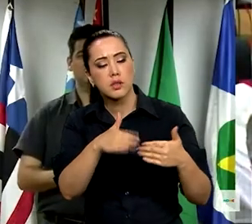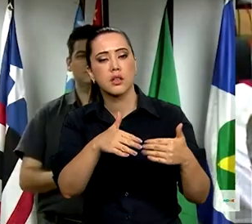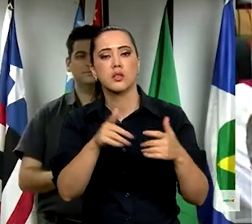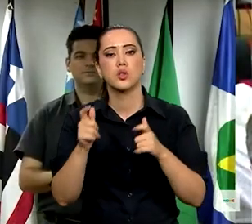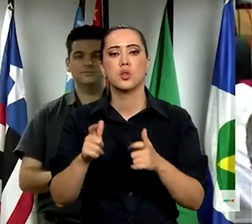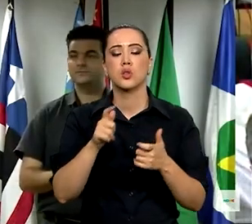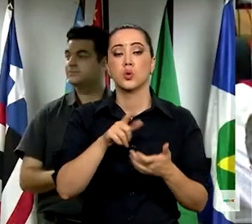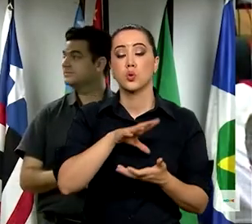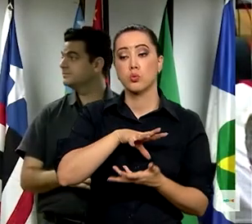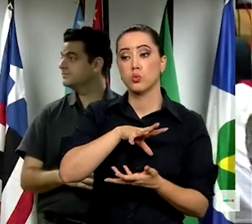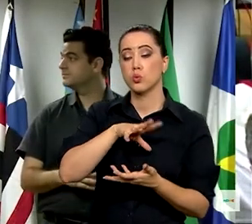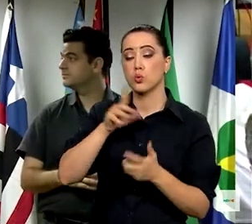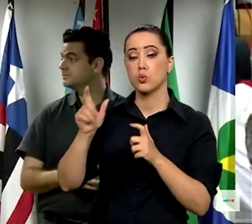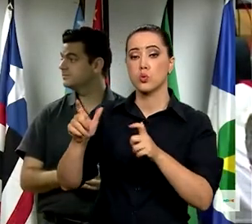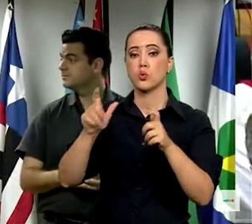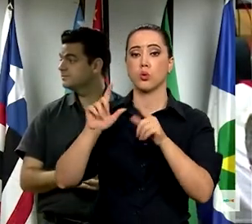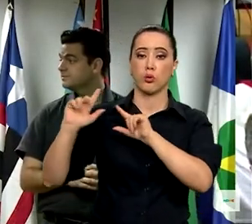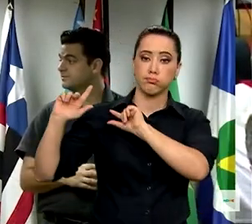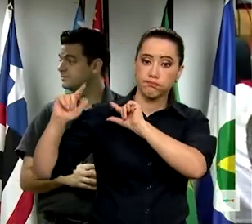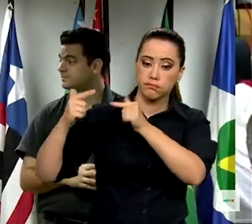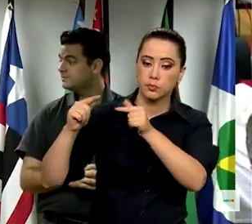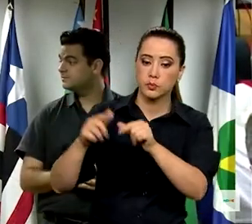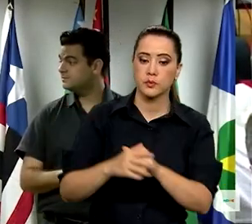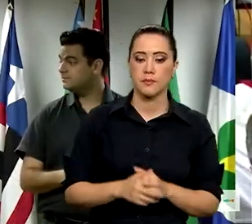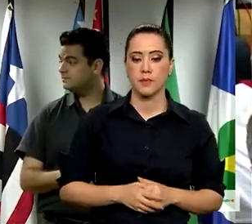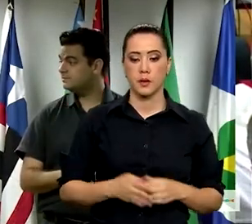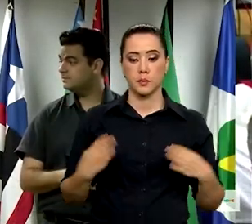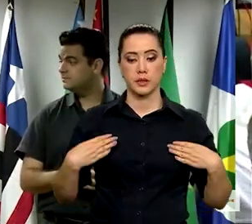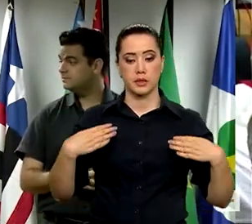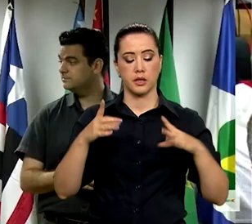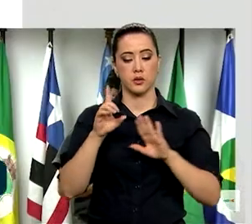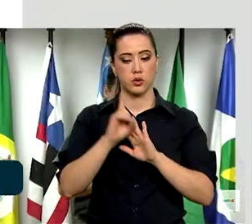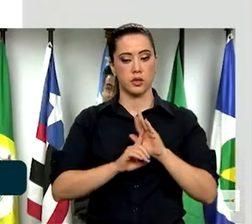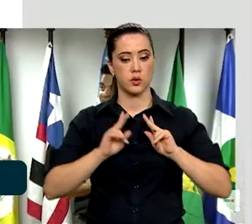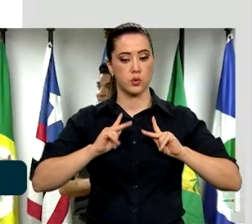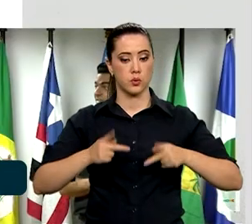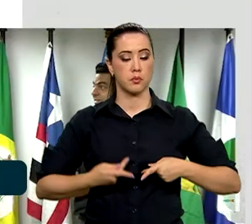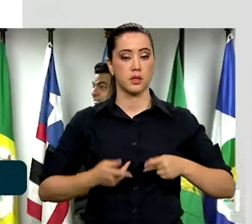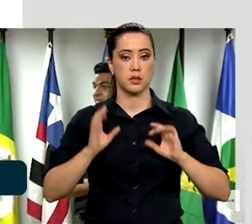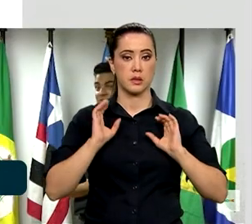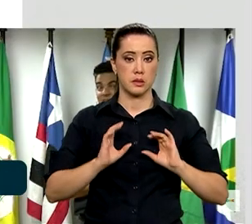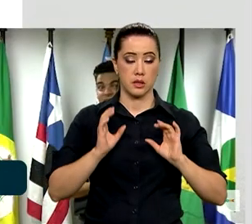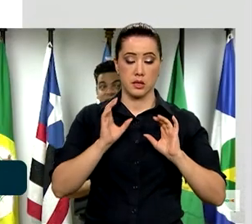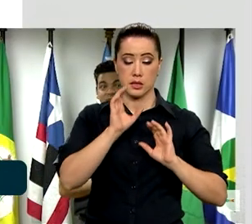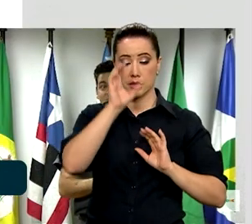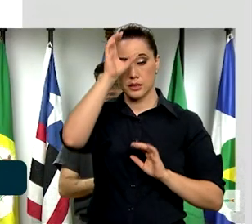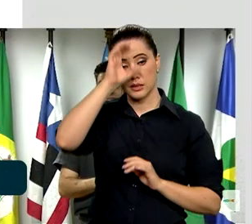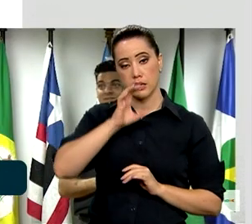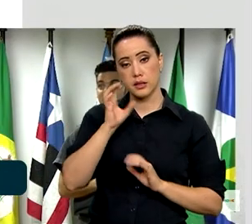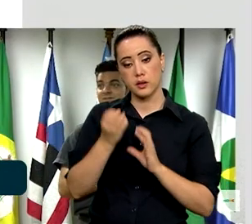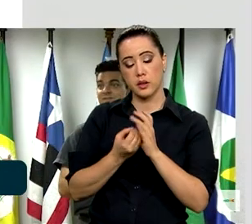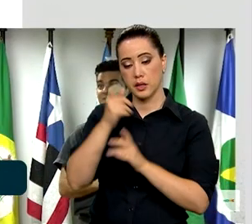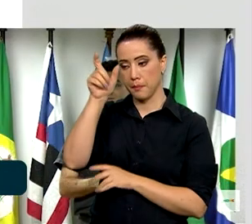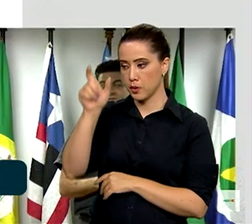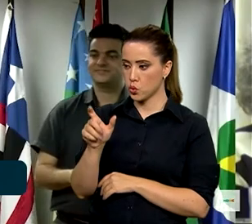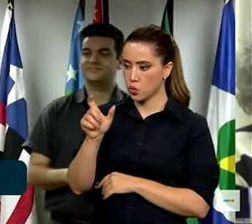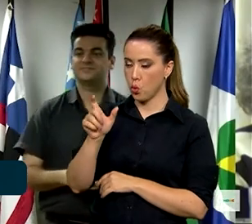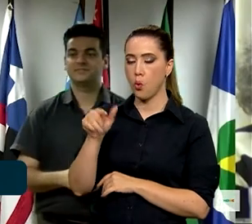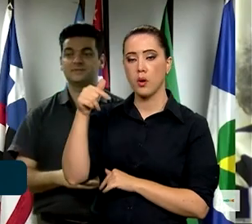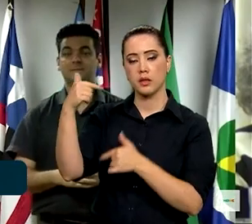A iniciativa do Ministério dos Direitos Humanos e da Cidadania cria a figura do agente dos direitos humanos.